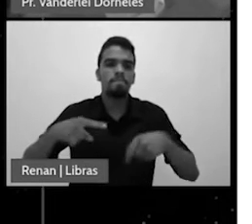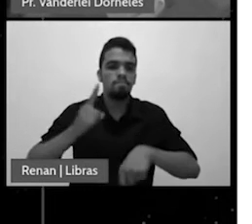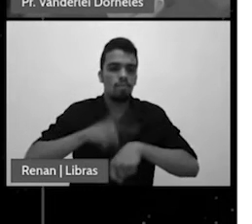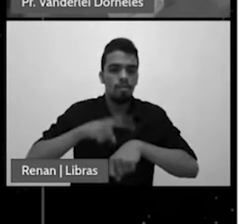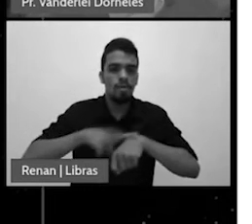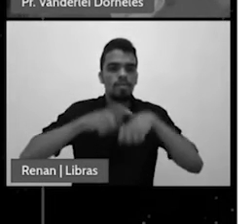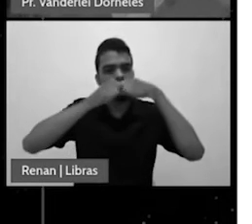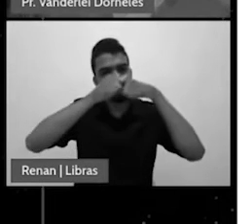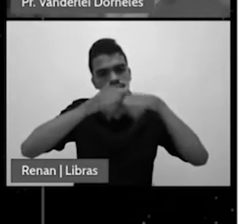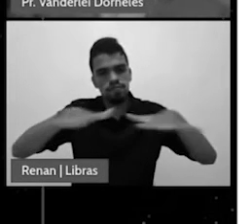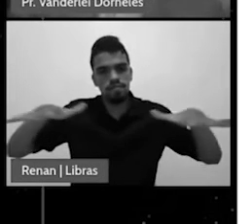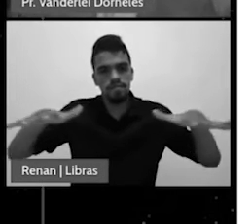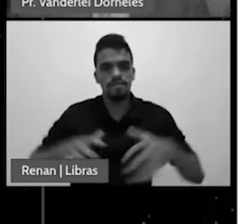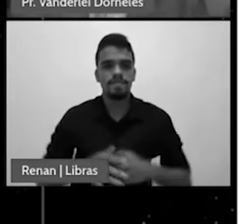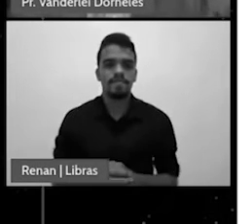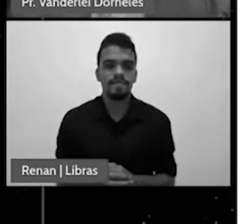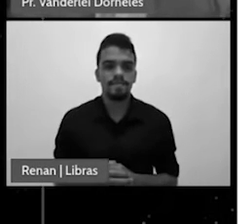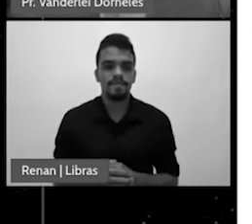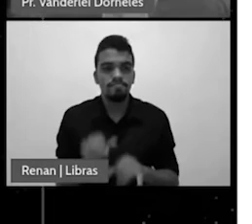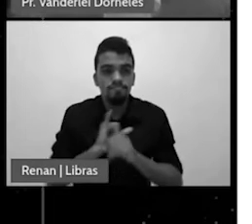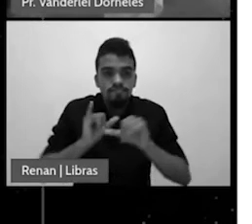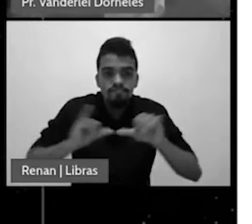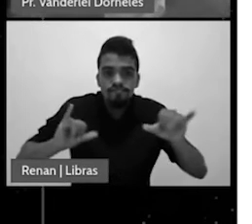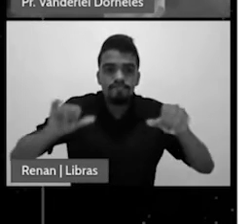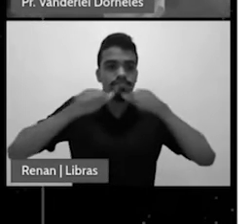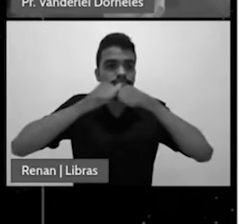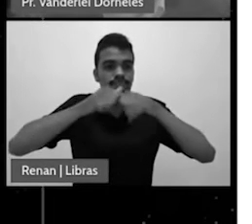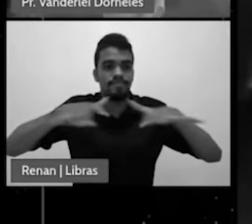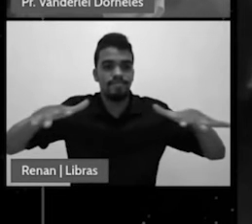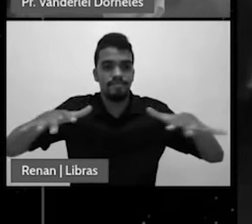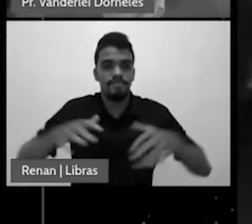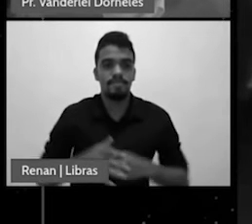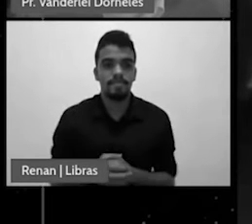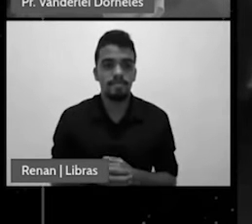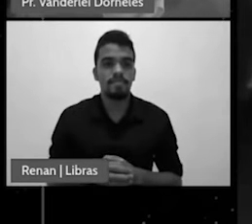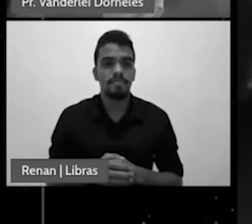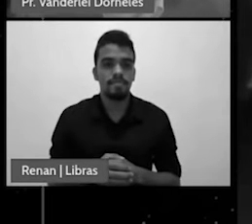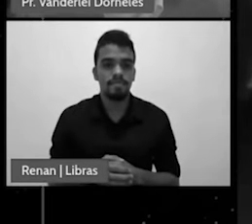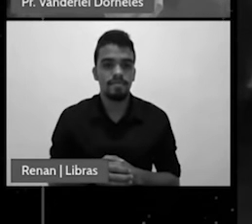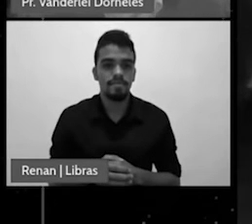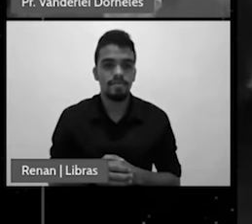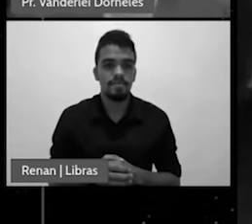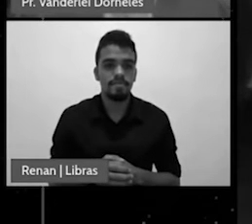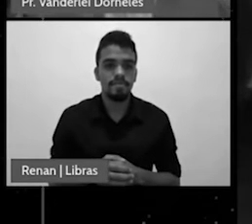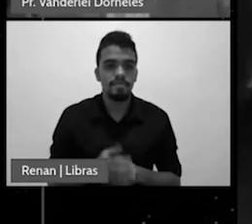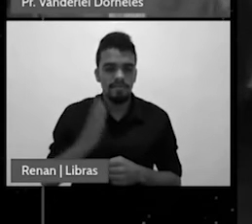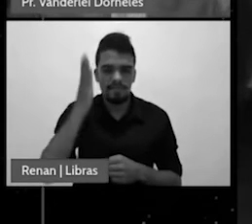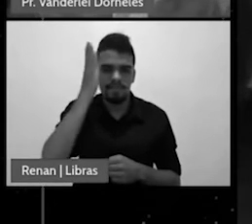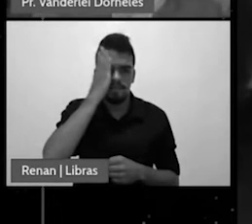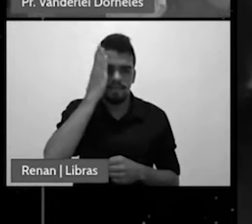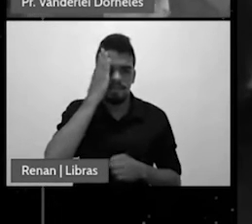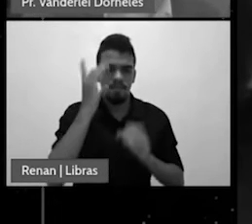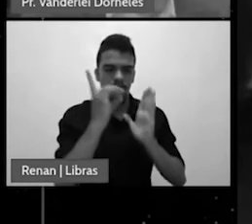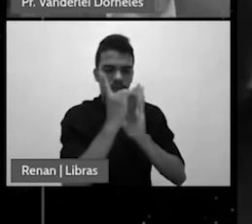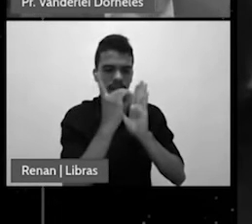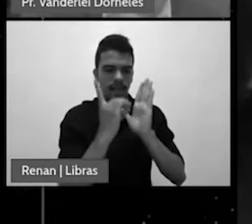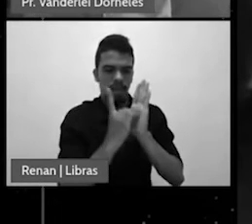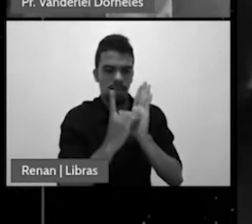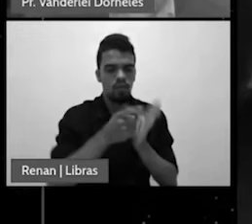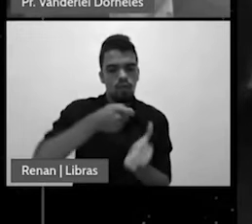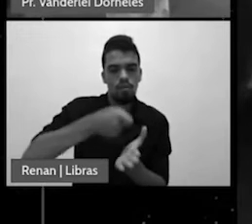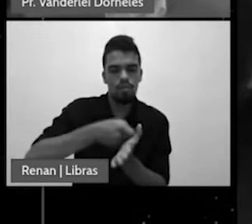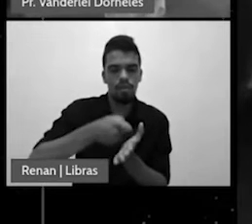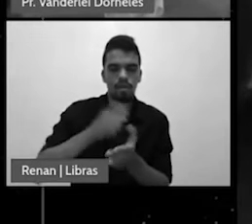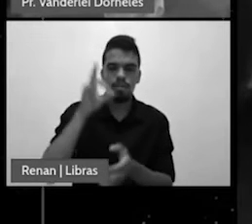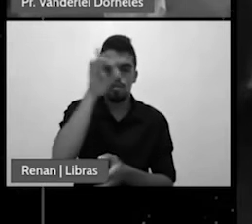amigos e irmãos esta perspectiva de um decreto dominical nos coloca diante de uma expectativa gloriosa